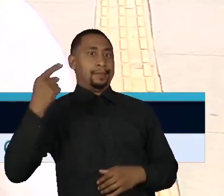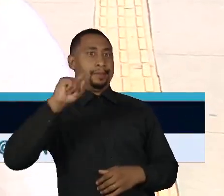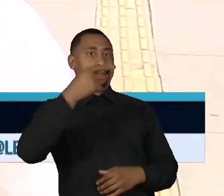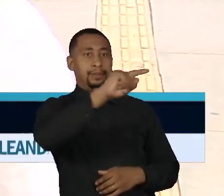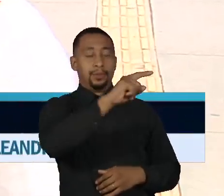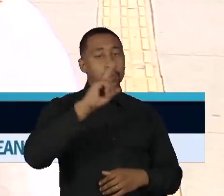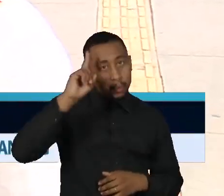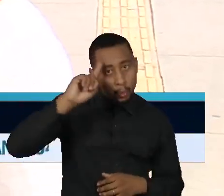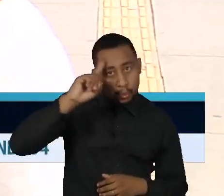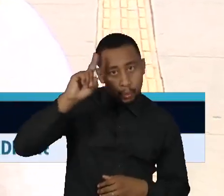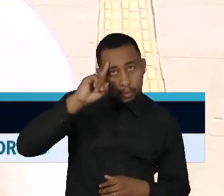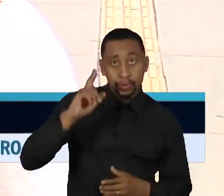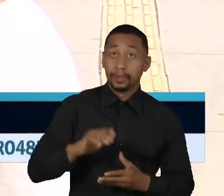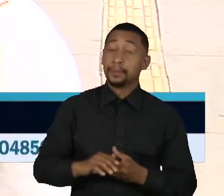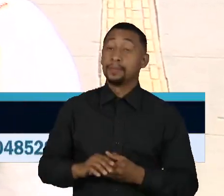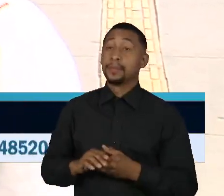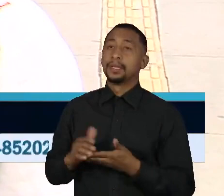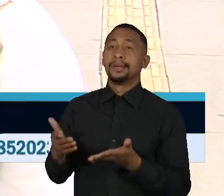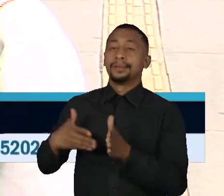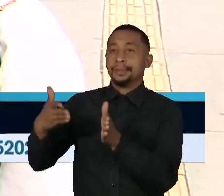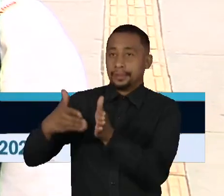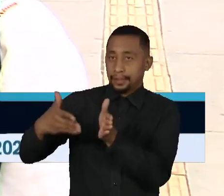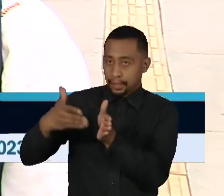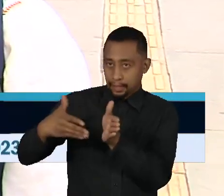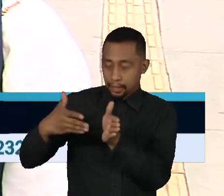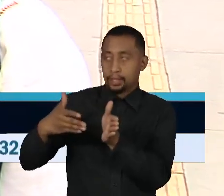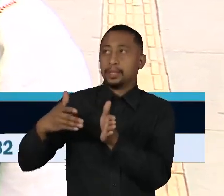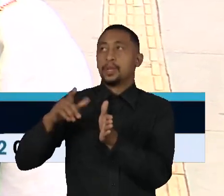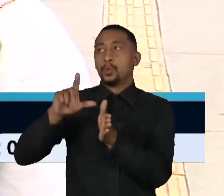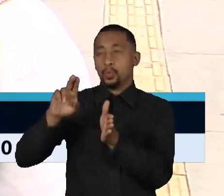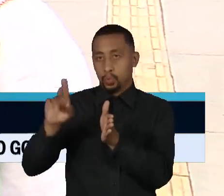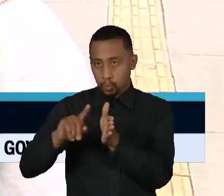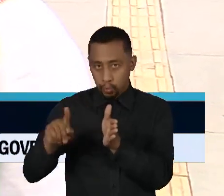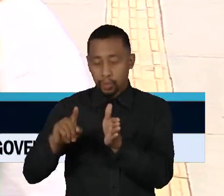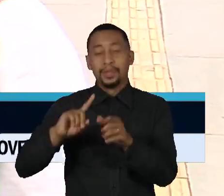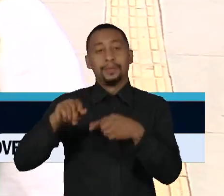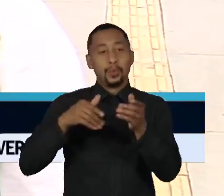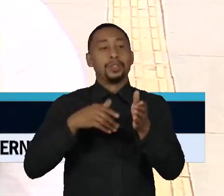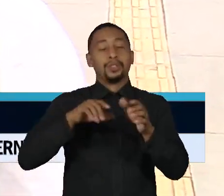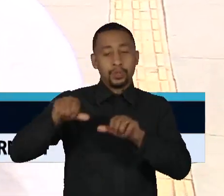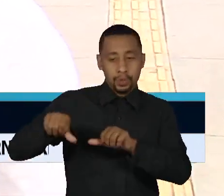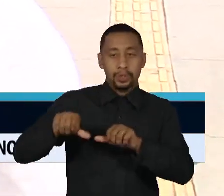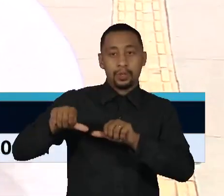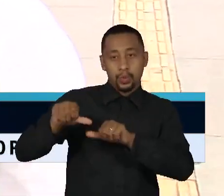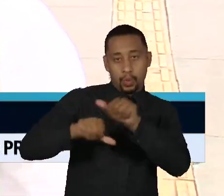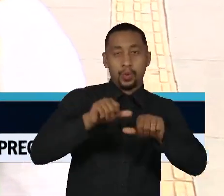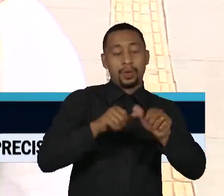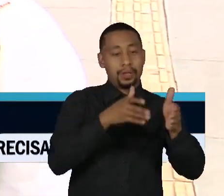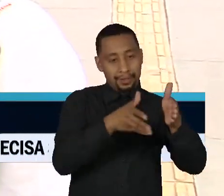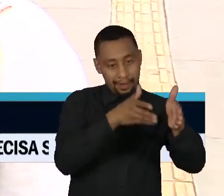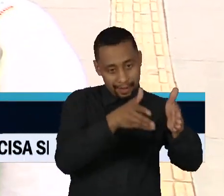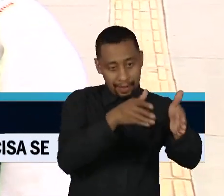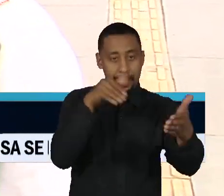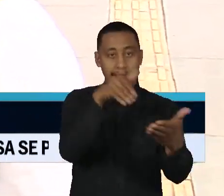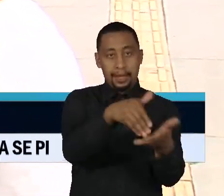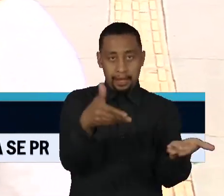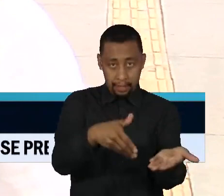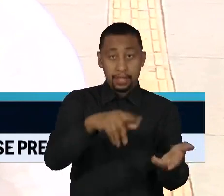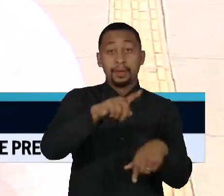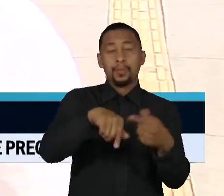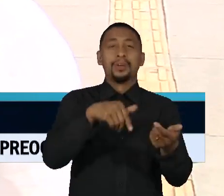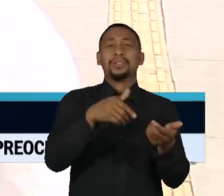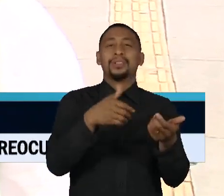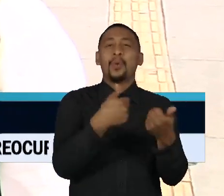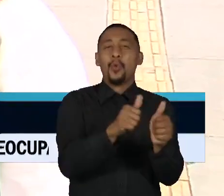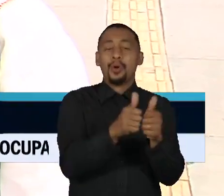Da estação, um trem até a luz, da luz outro trem até aqui. Daqui tem o jumbo, que é esse, ou